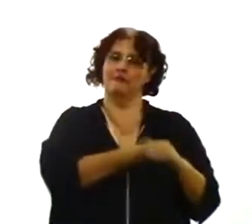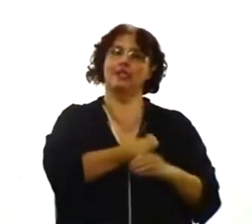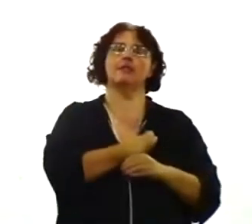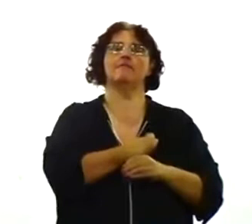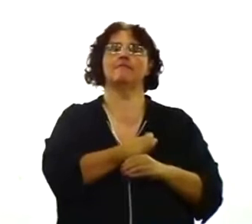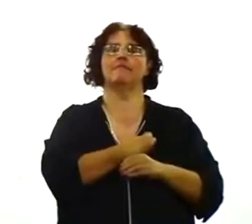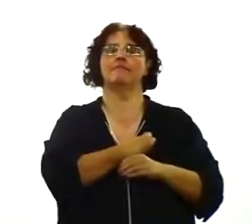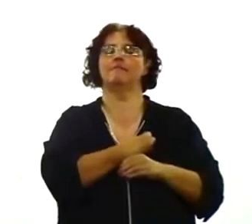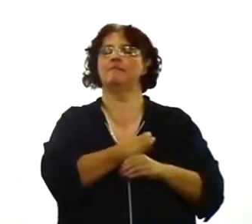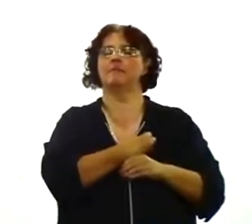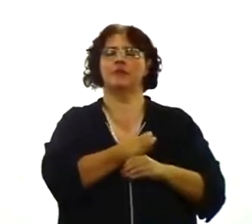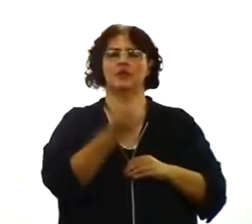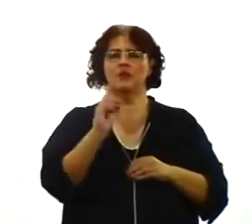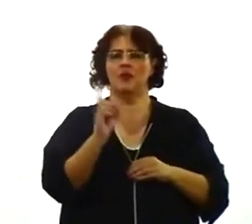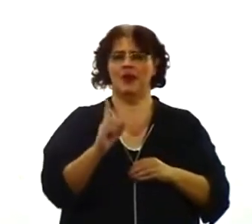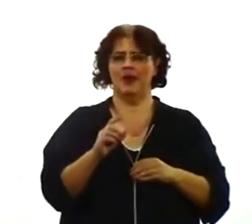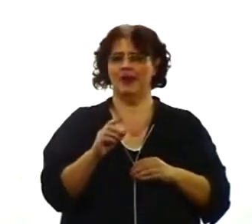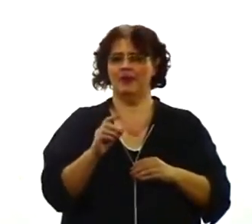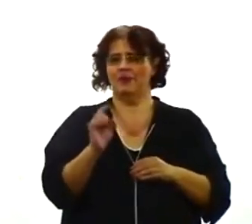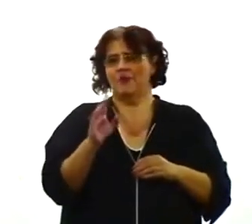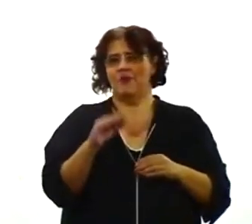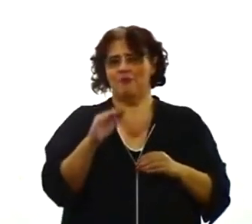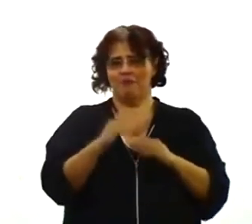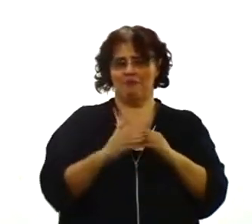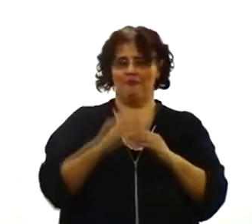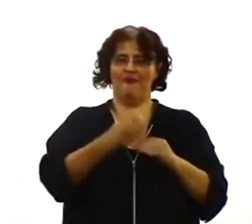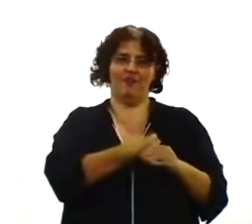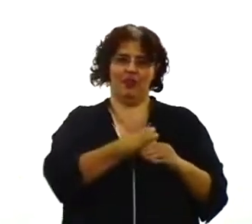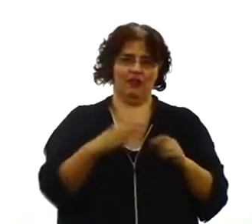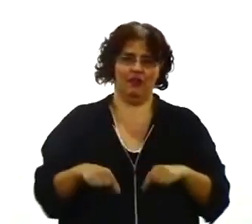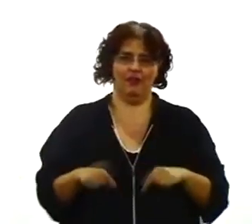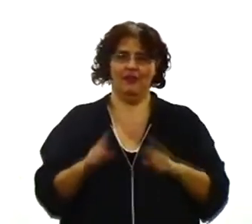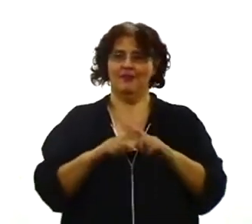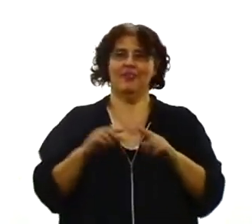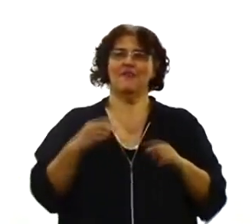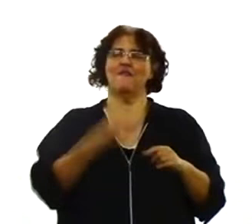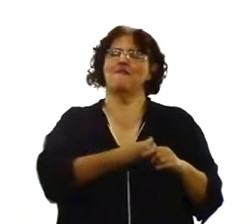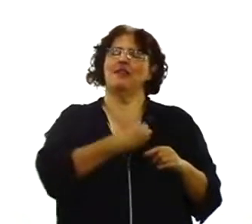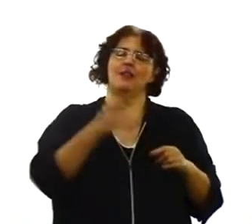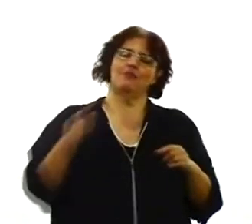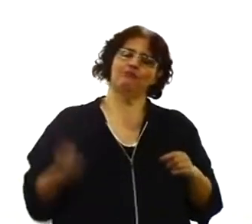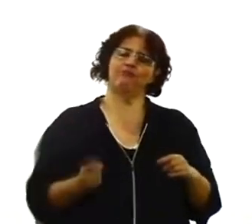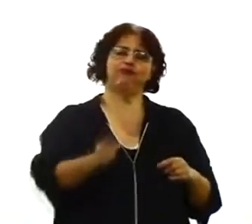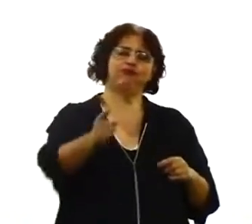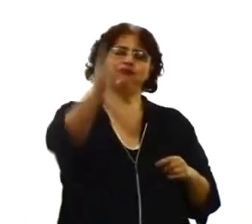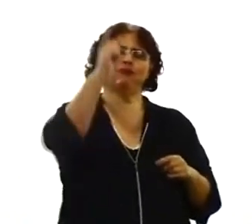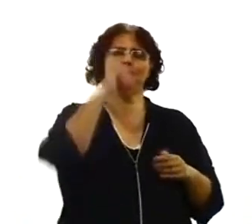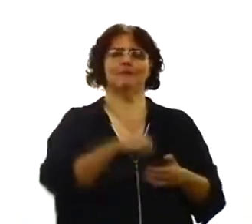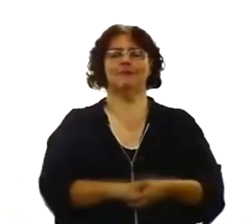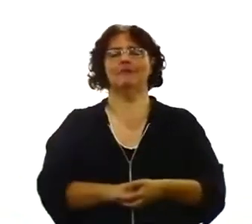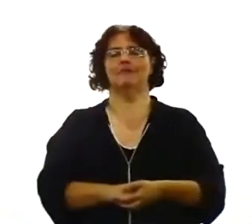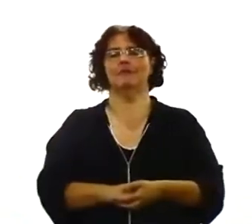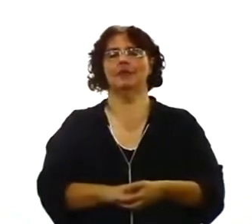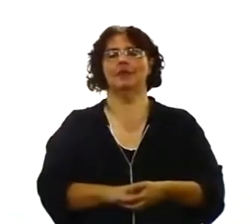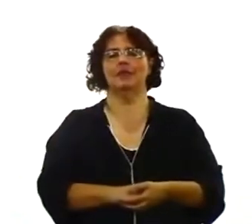tempo a mais de vida. Entende? É muito mais. Por isso, eu entendo que a dupla solidariedade aqui é muito importante.